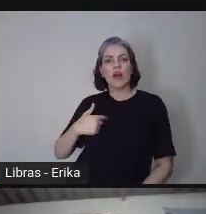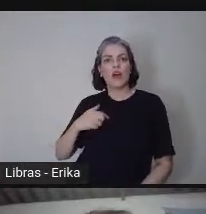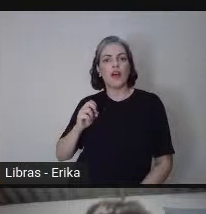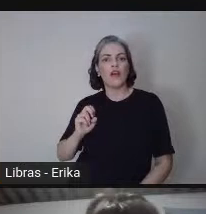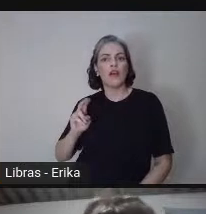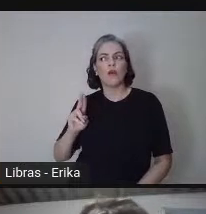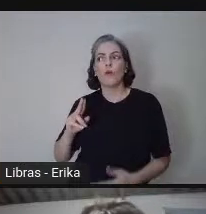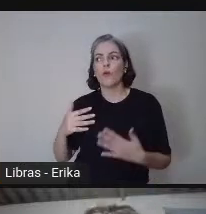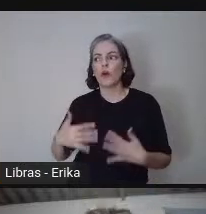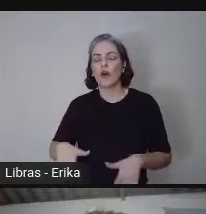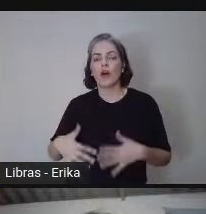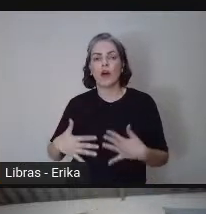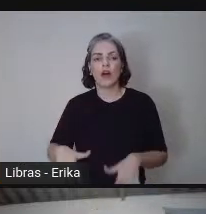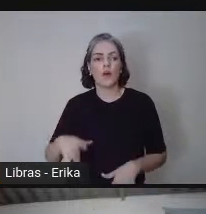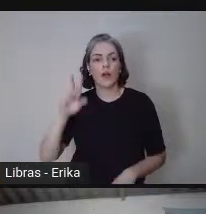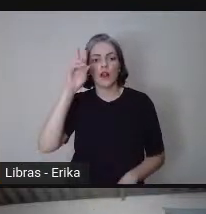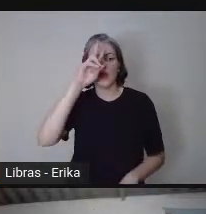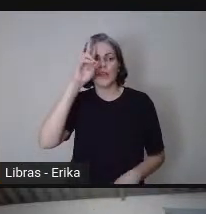acham?